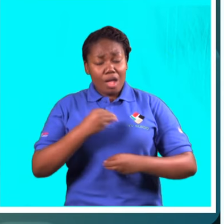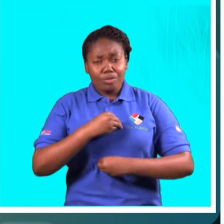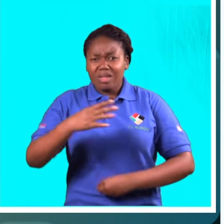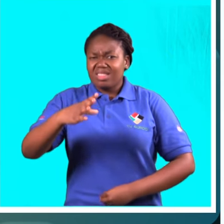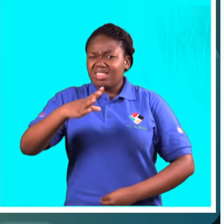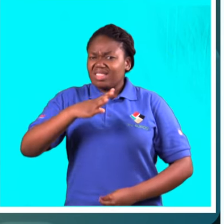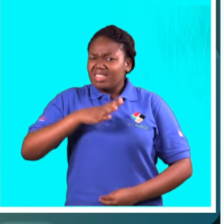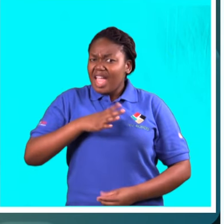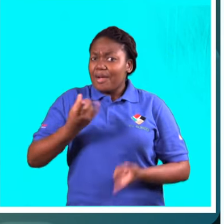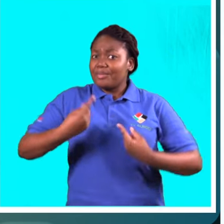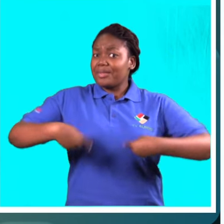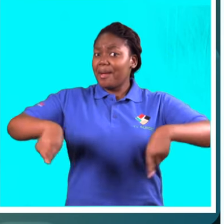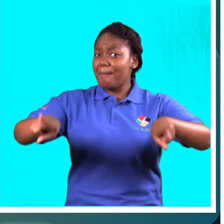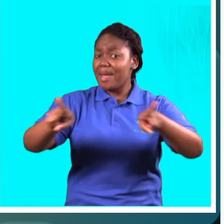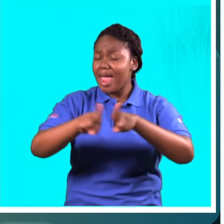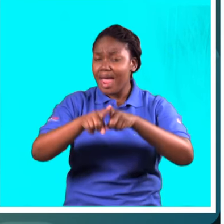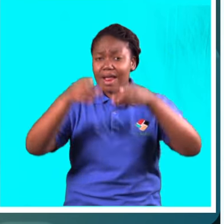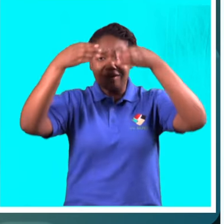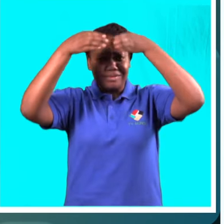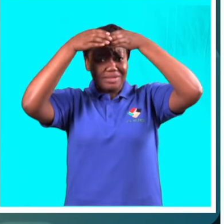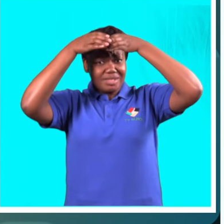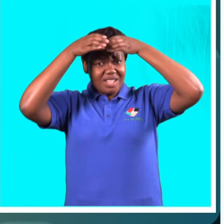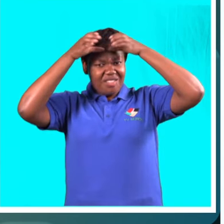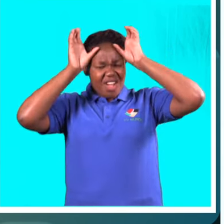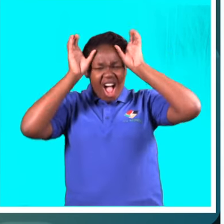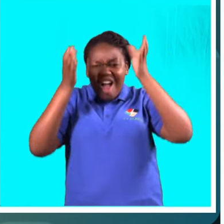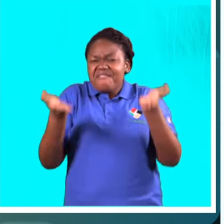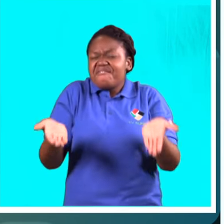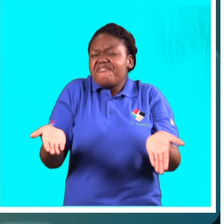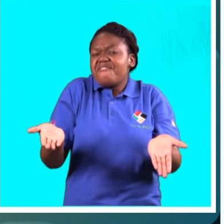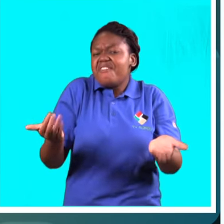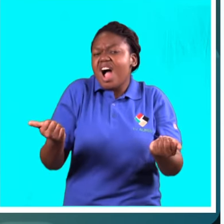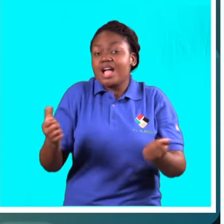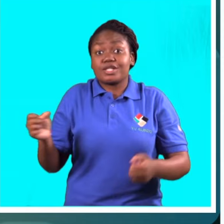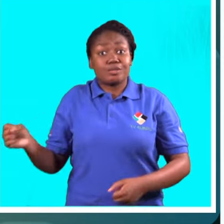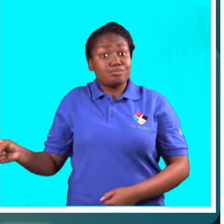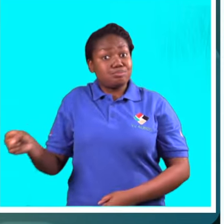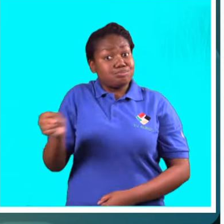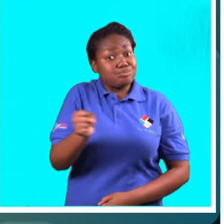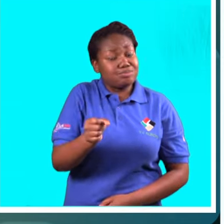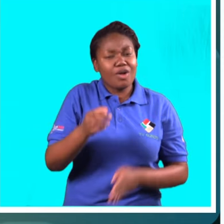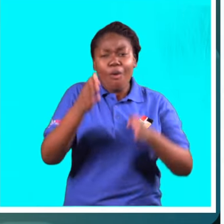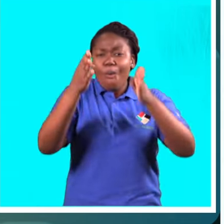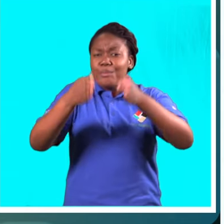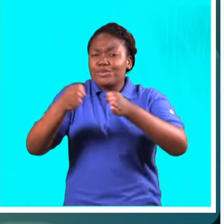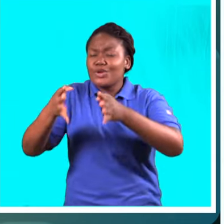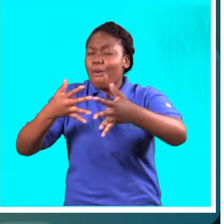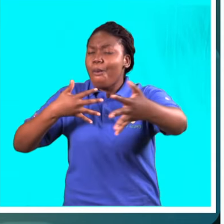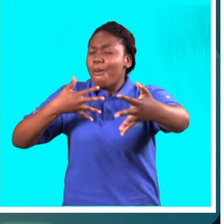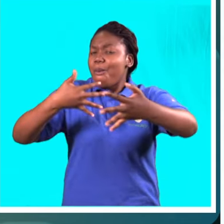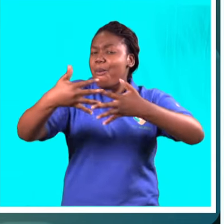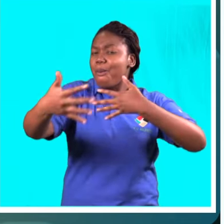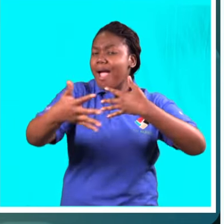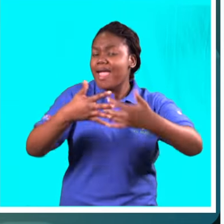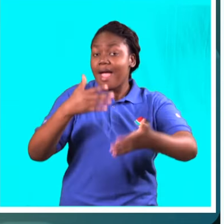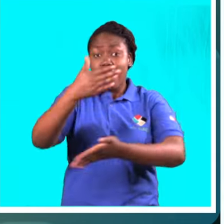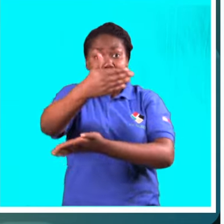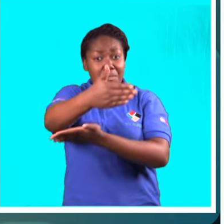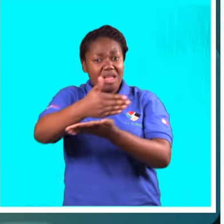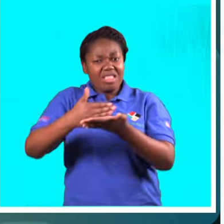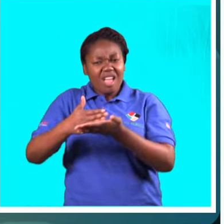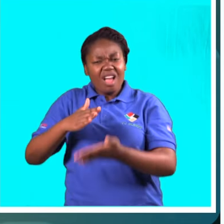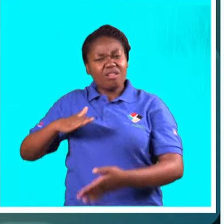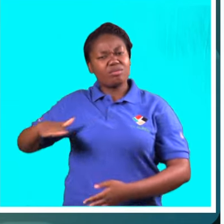O Tancsodú, além de ser uma arte marcial recomendada pelos médicos, facilita a inserção de cidadão em